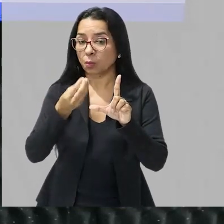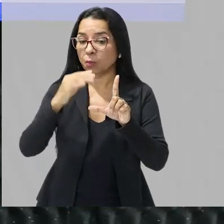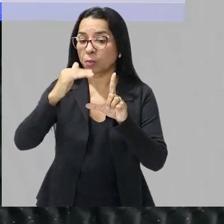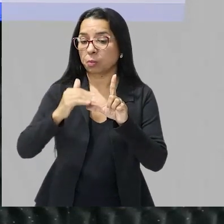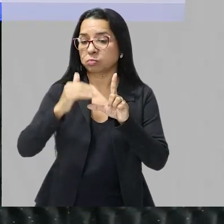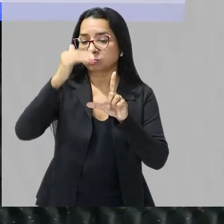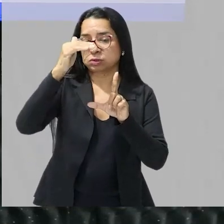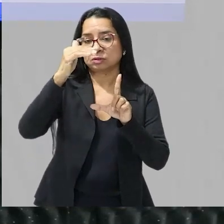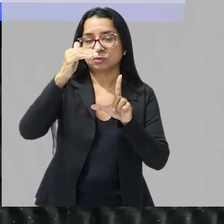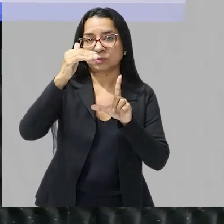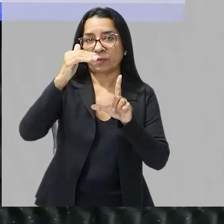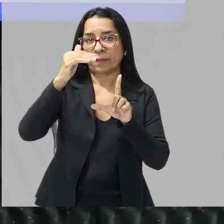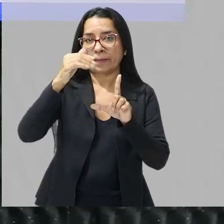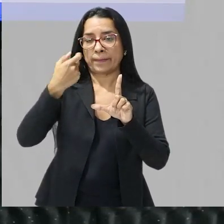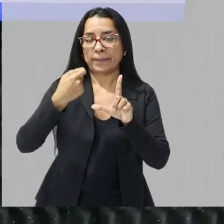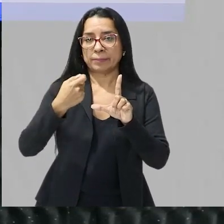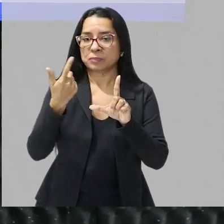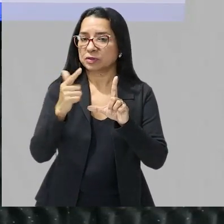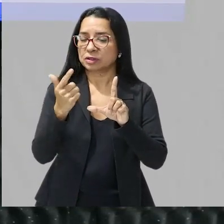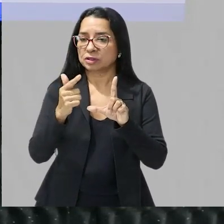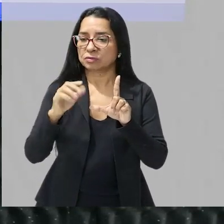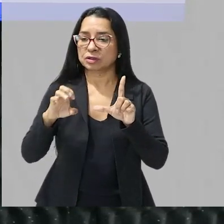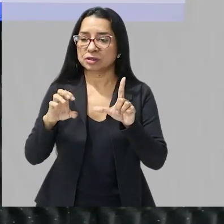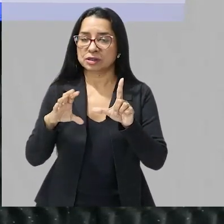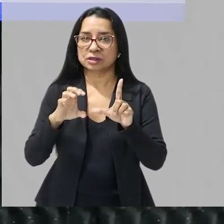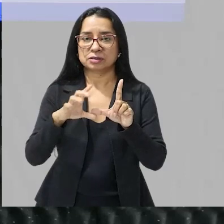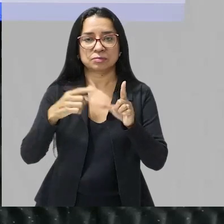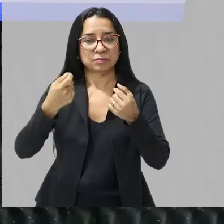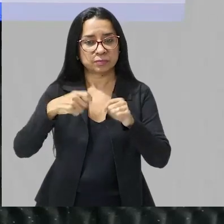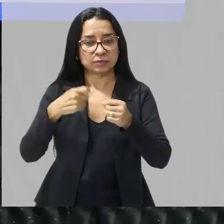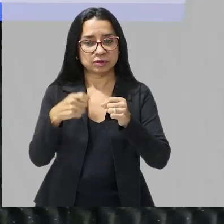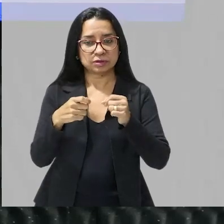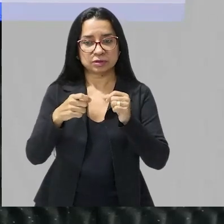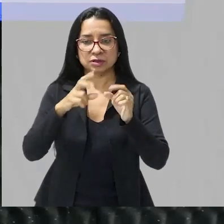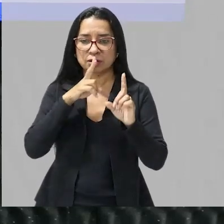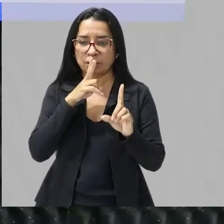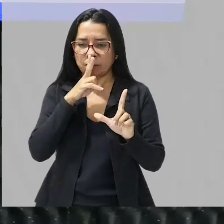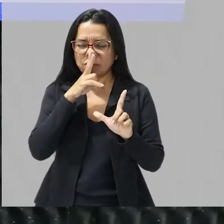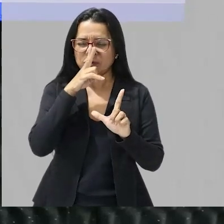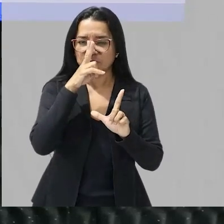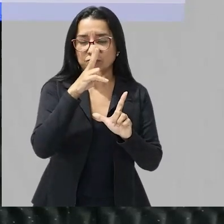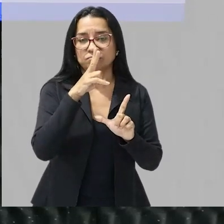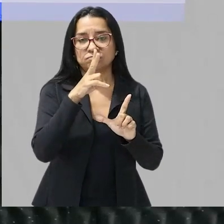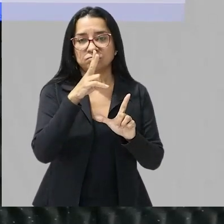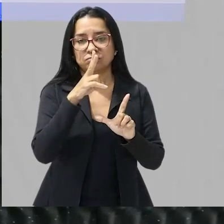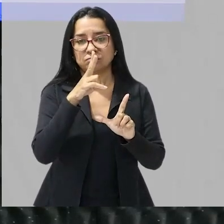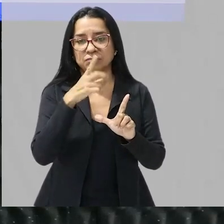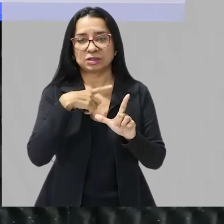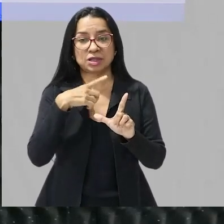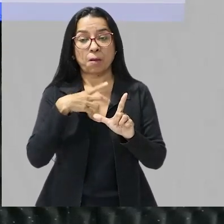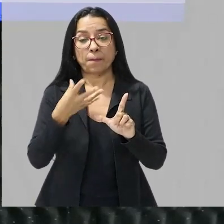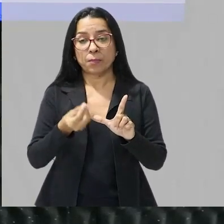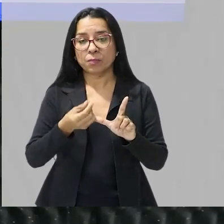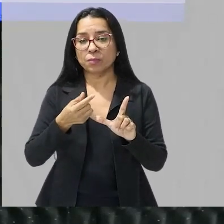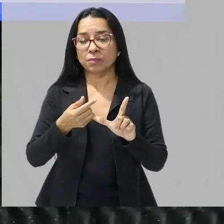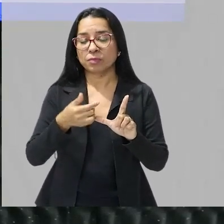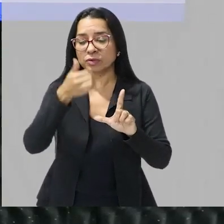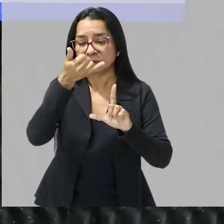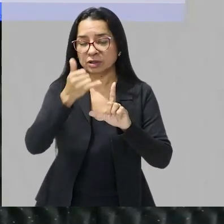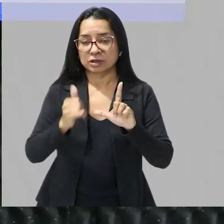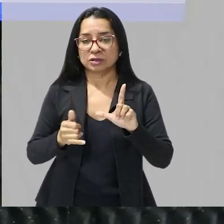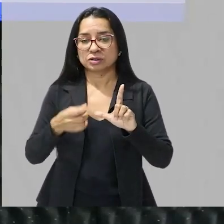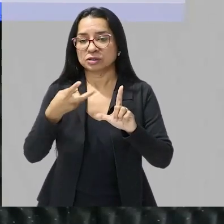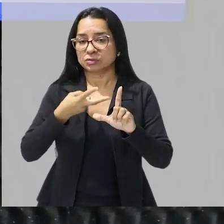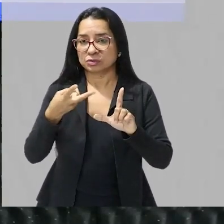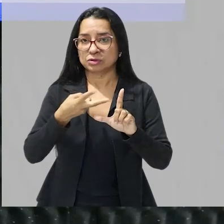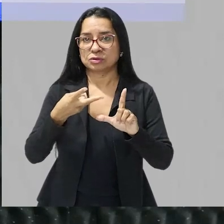grande sem a enzima eu precisaria me esforçar demais fornecer muita energia para que esses